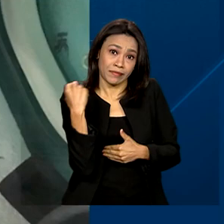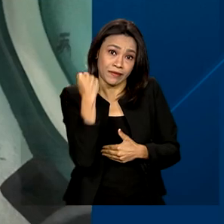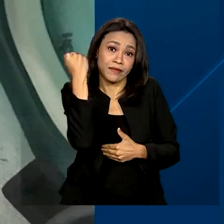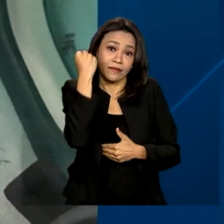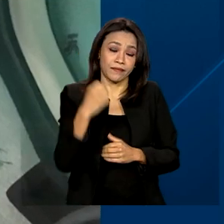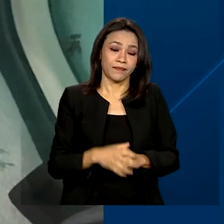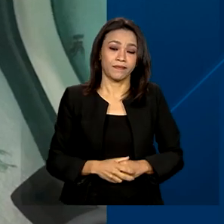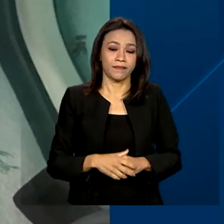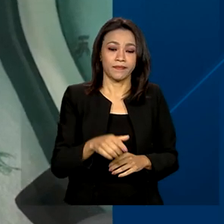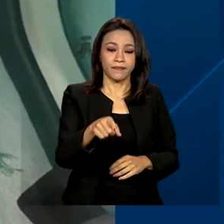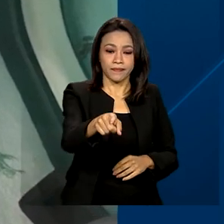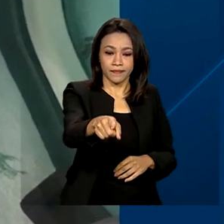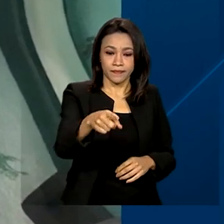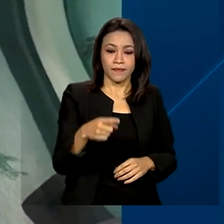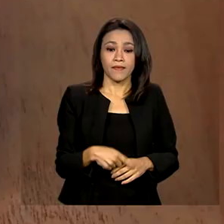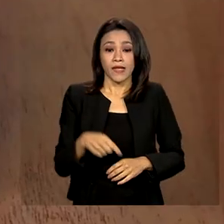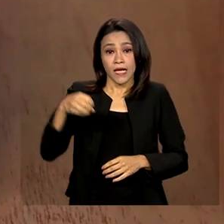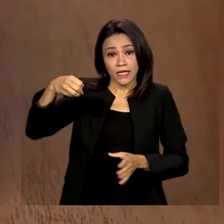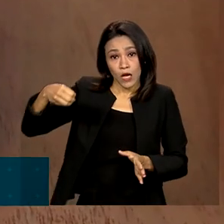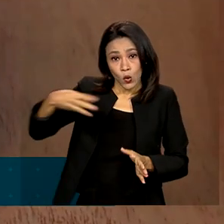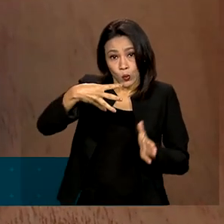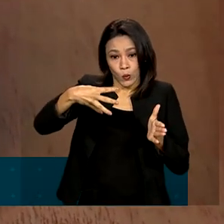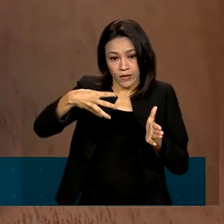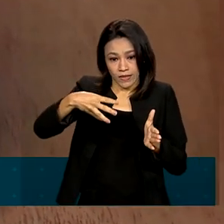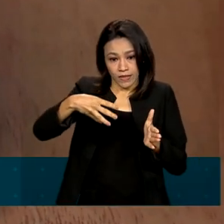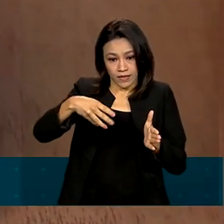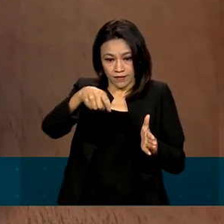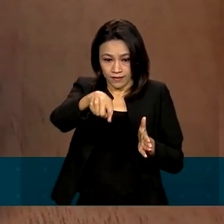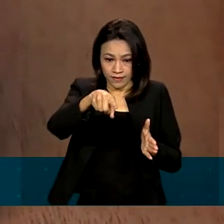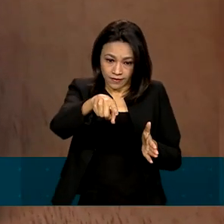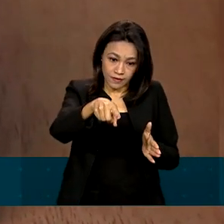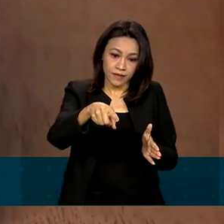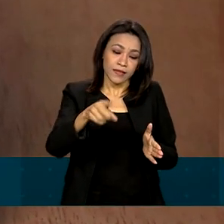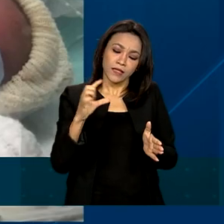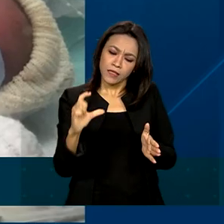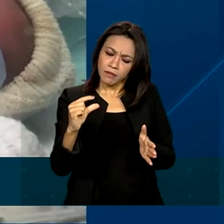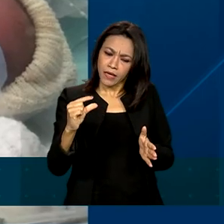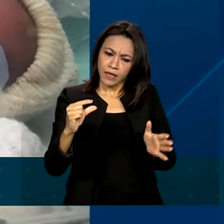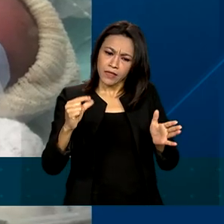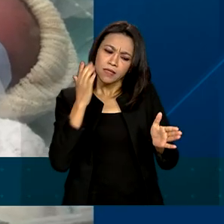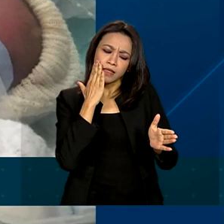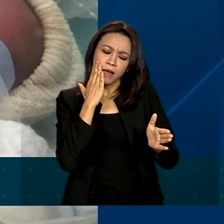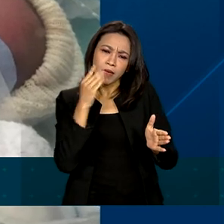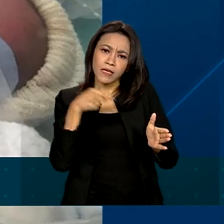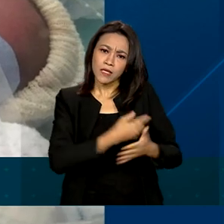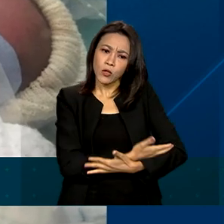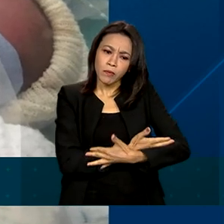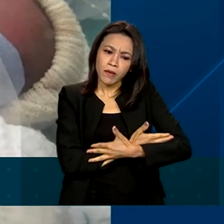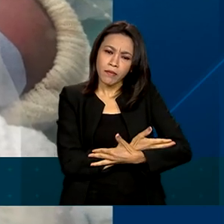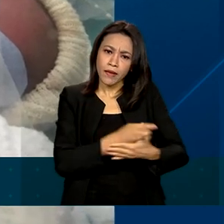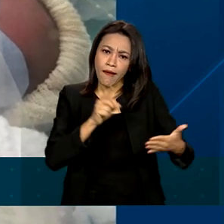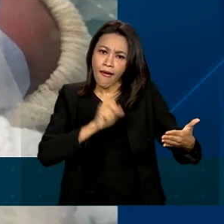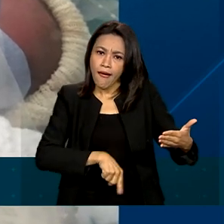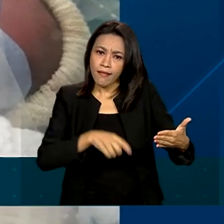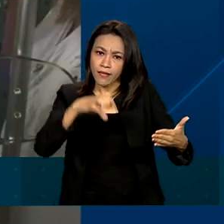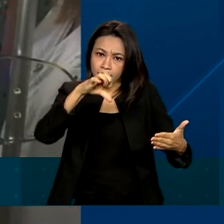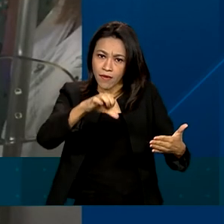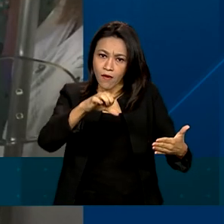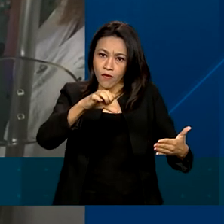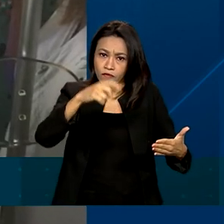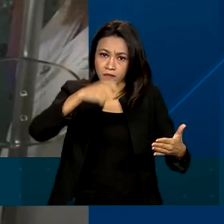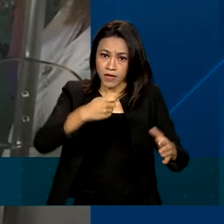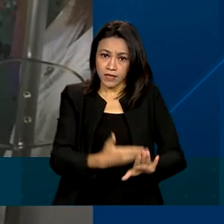A partir da luz de LED emitida por este equipamento, é possível saber se um recém-nascido é prematuro ou não.